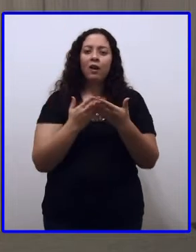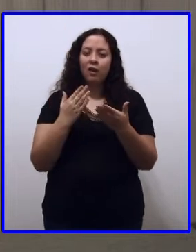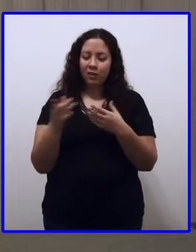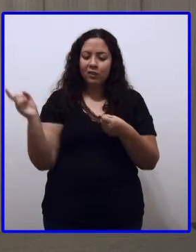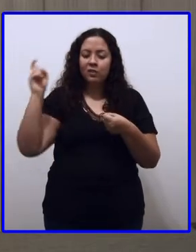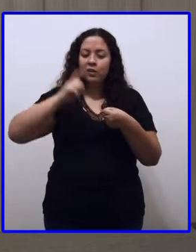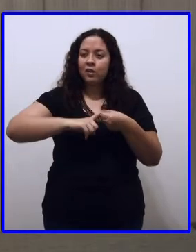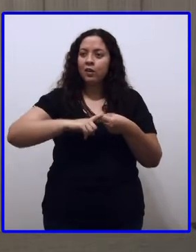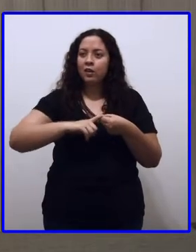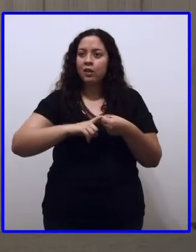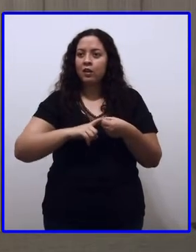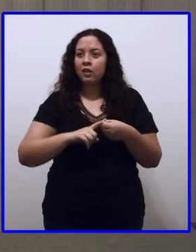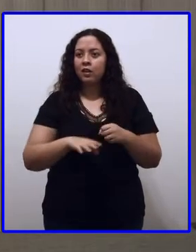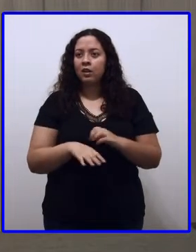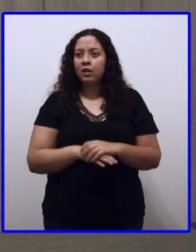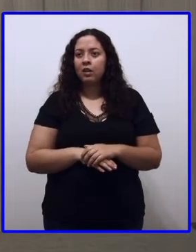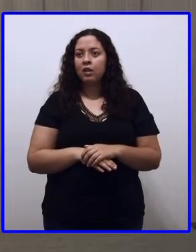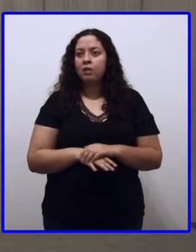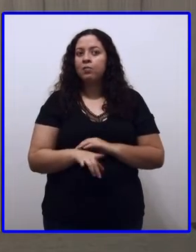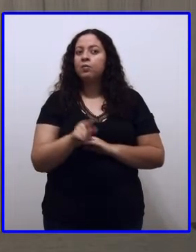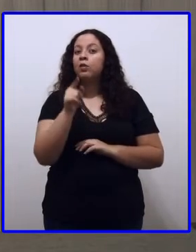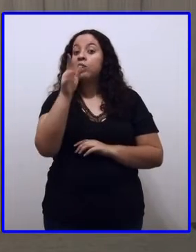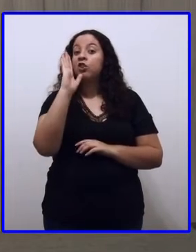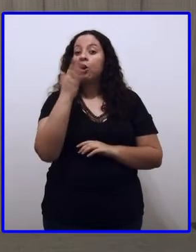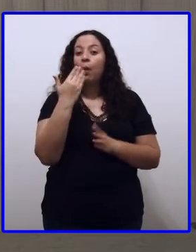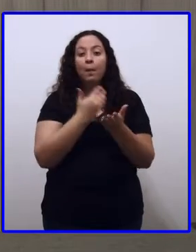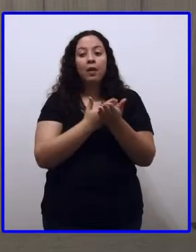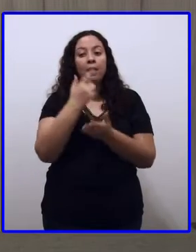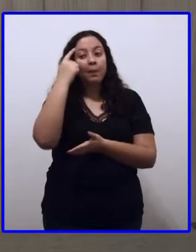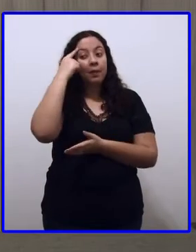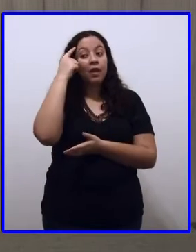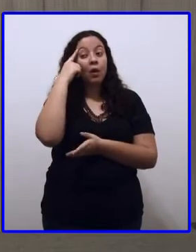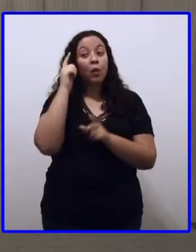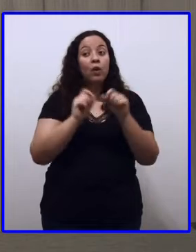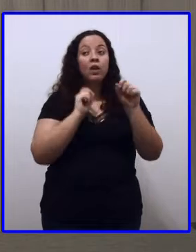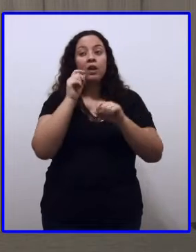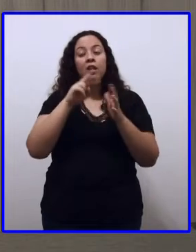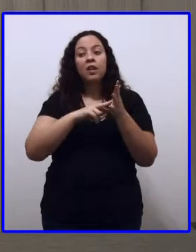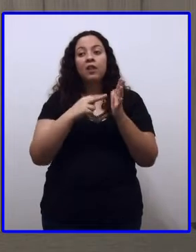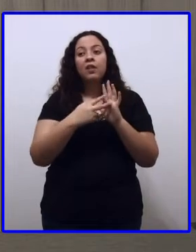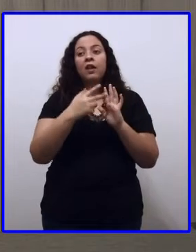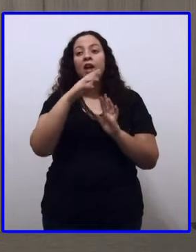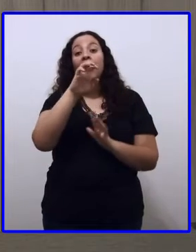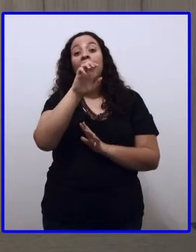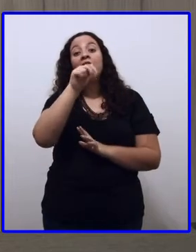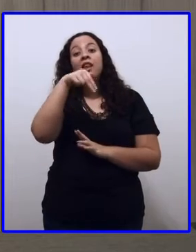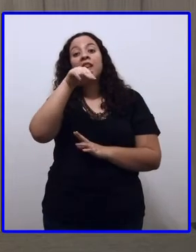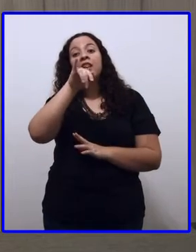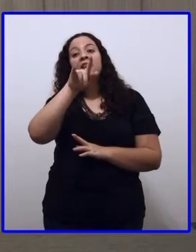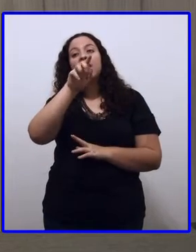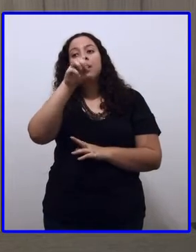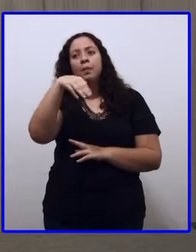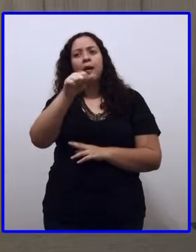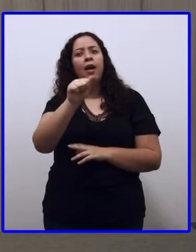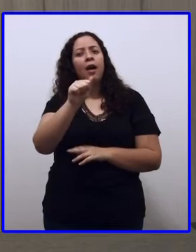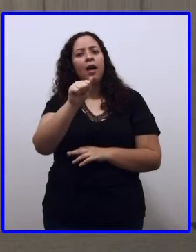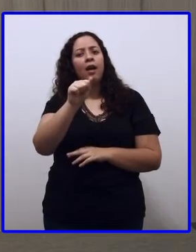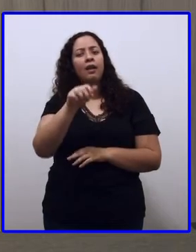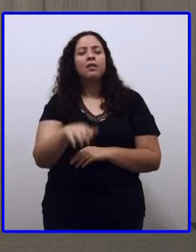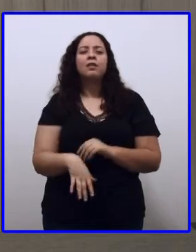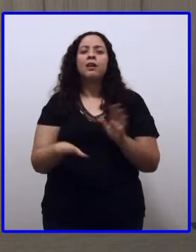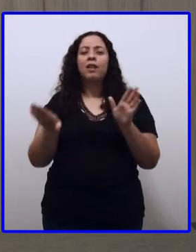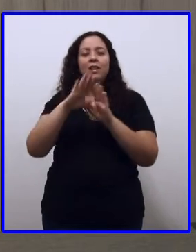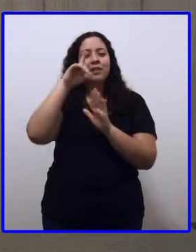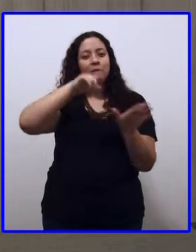E eu quero que você saiba o que é um enigma. Enigma? O que será que é enigma? Procura aí, hein, pessoal. Até semana que vem, então. Até semana que vem.